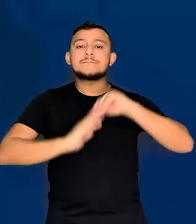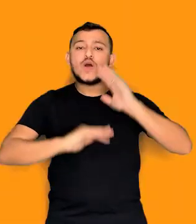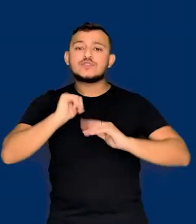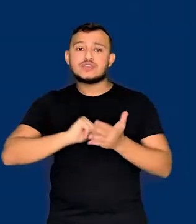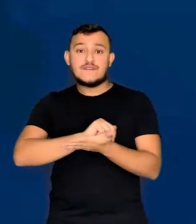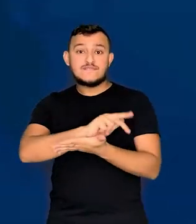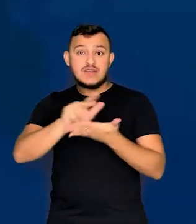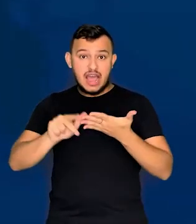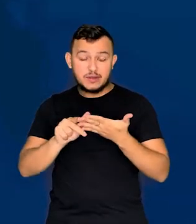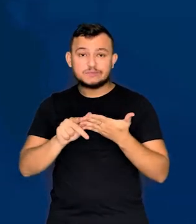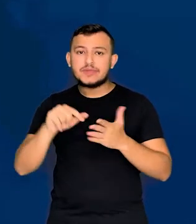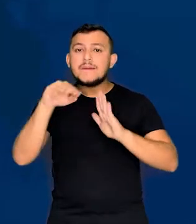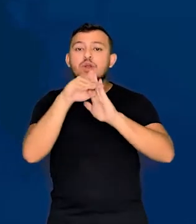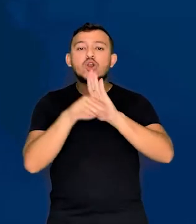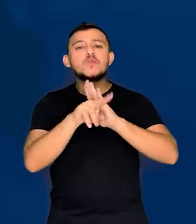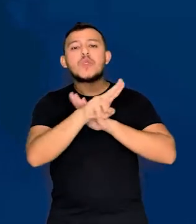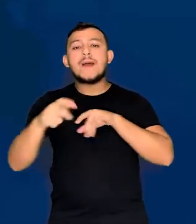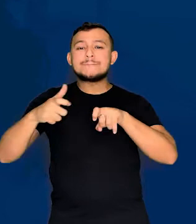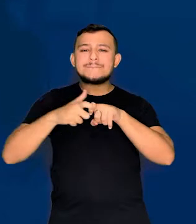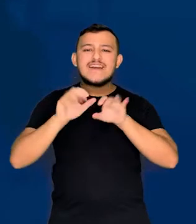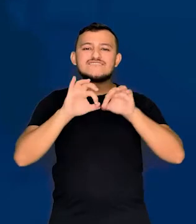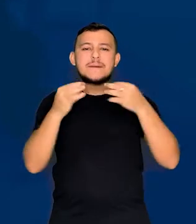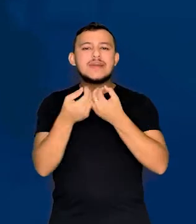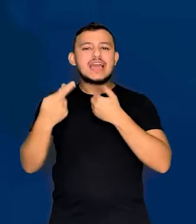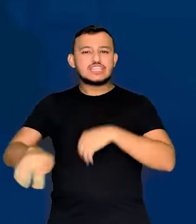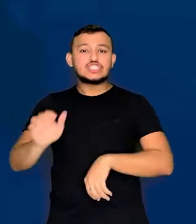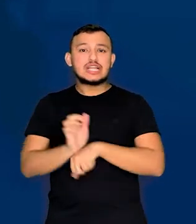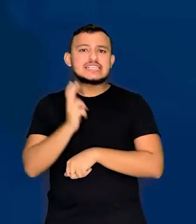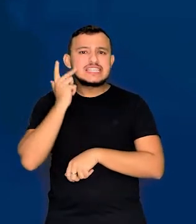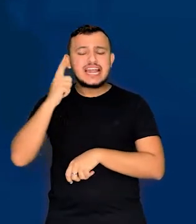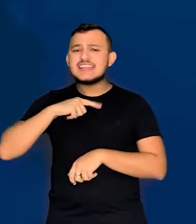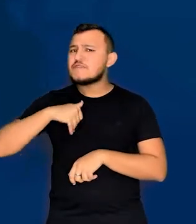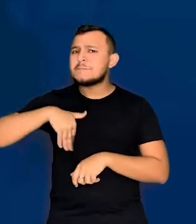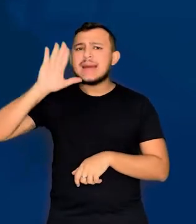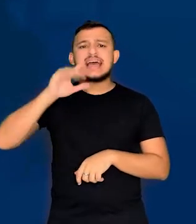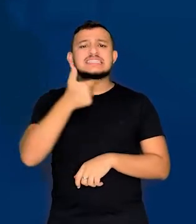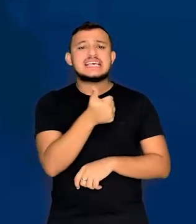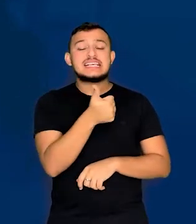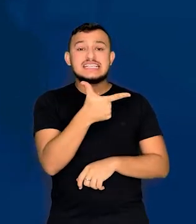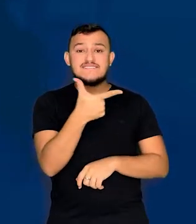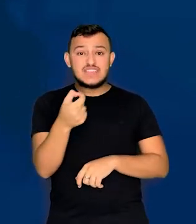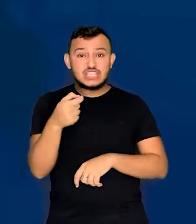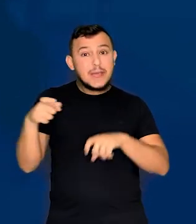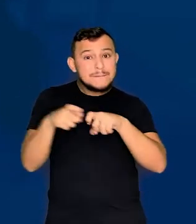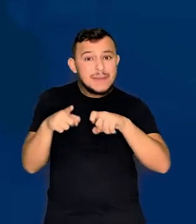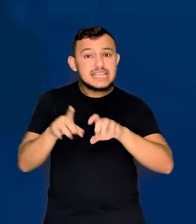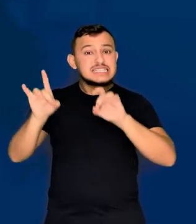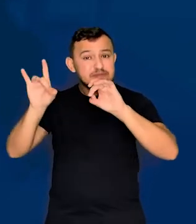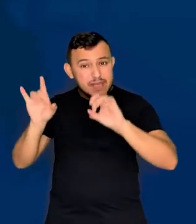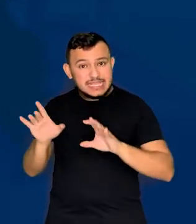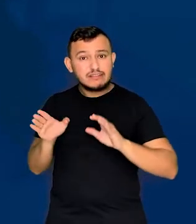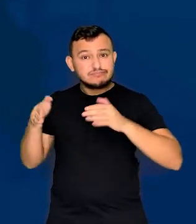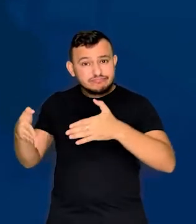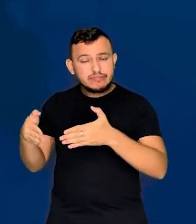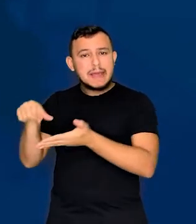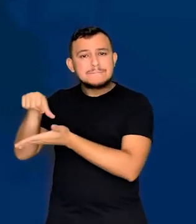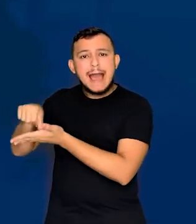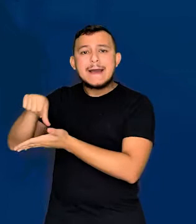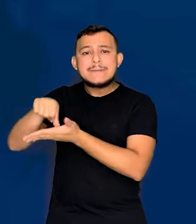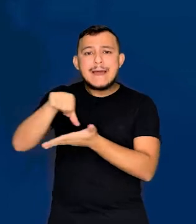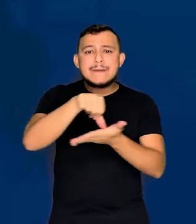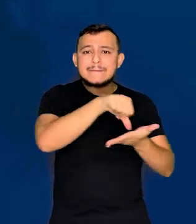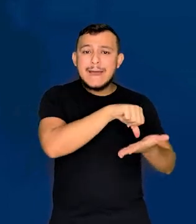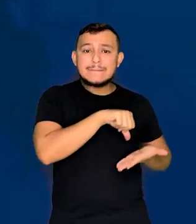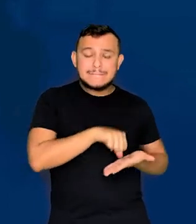multiprofissional. No programa Médico da Família Ceará, foram mais de 120 médicos especialistas nas